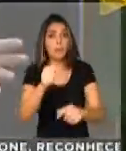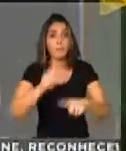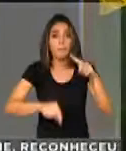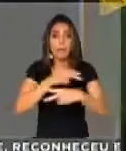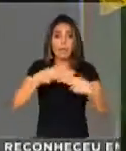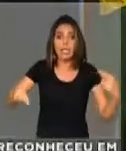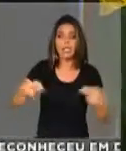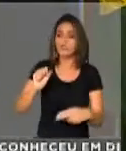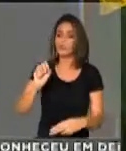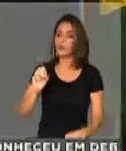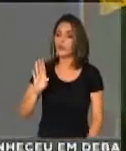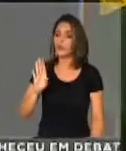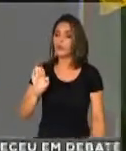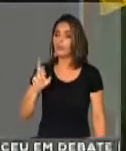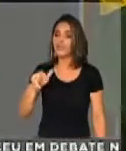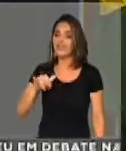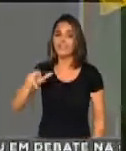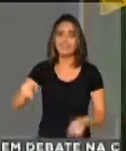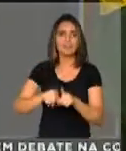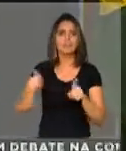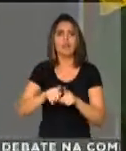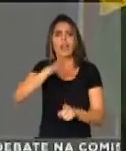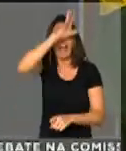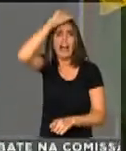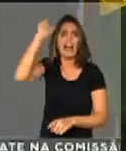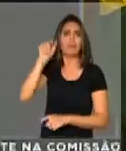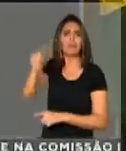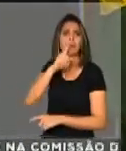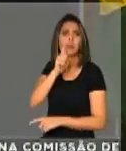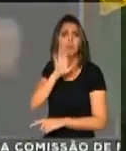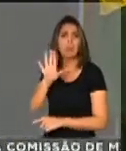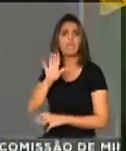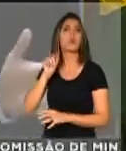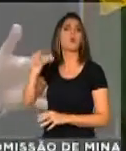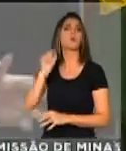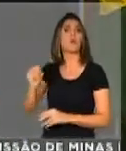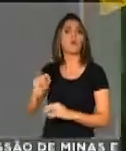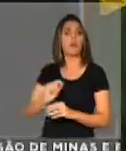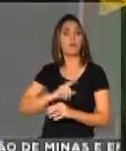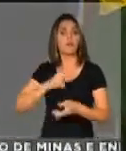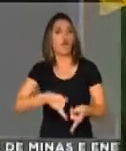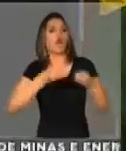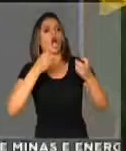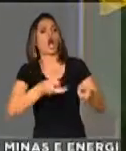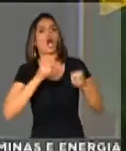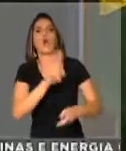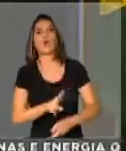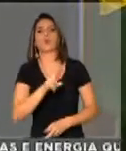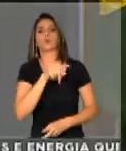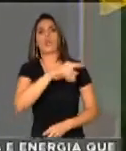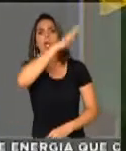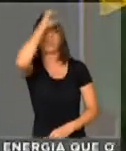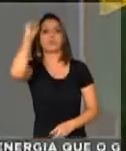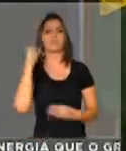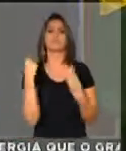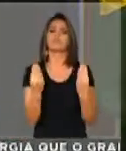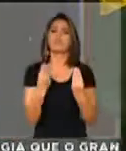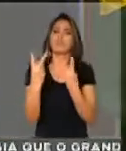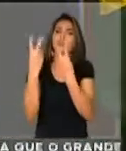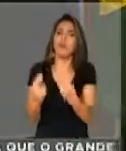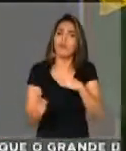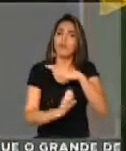é não entregar o nosso patrimônio de malbejada como a Amazônia, que ele está prometendo entregar para exploração, como a nossa Petrobras, que é o maior patrimônio do povo brasileiro.